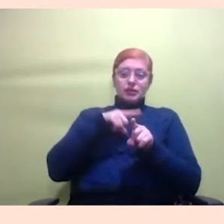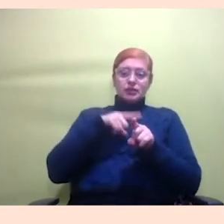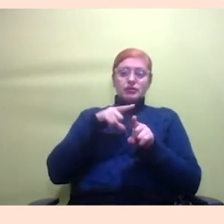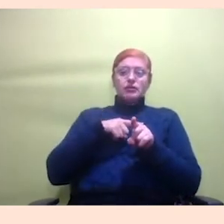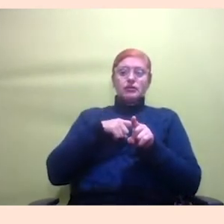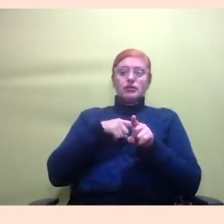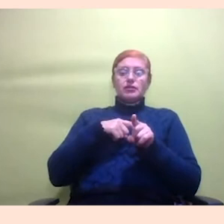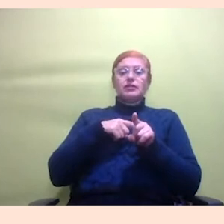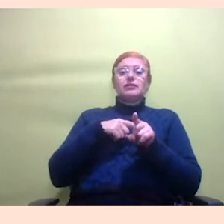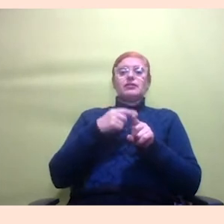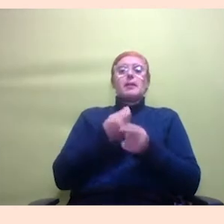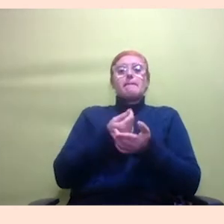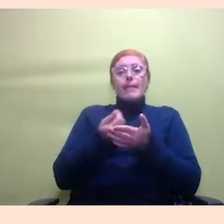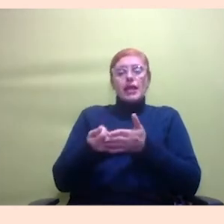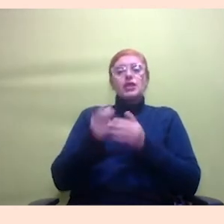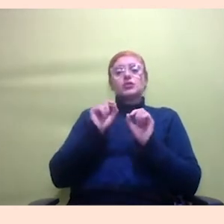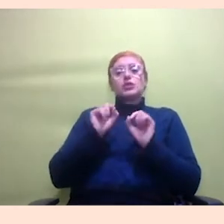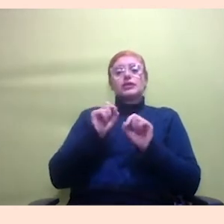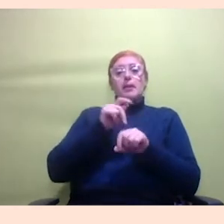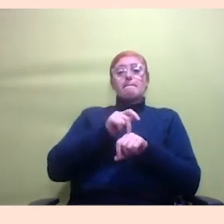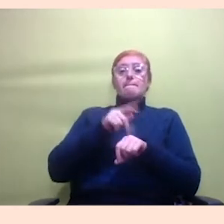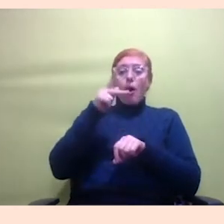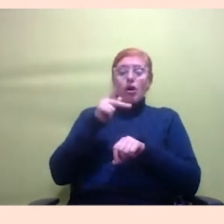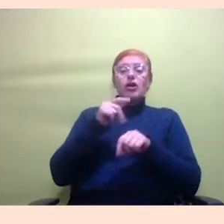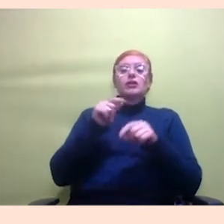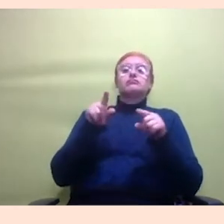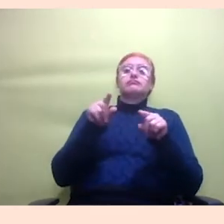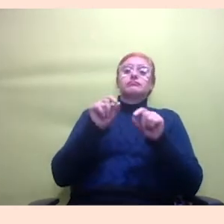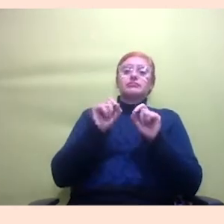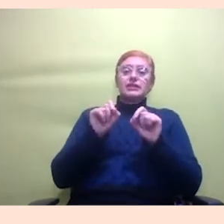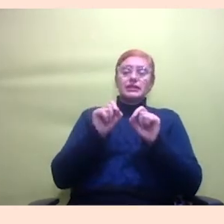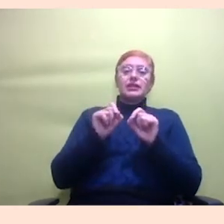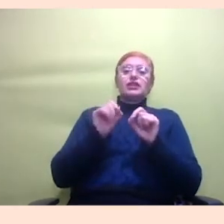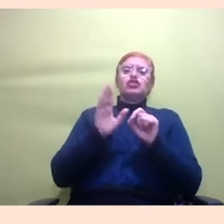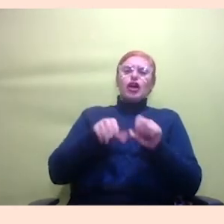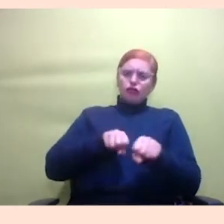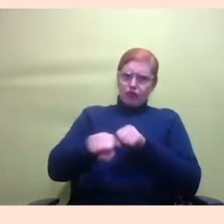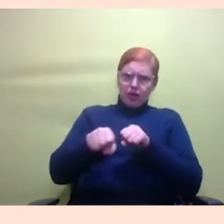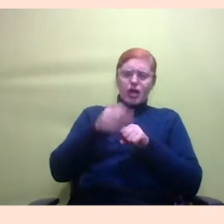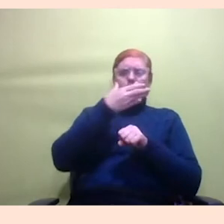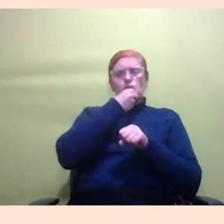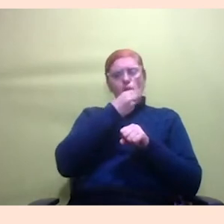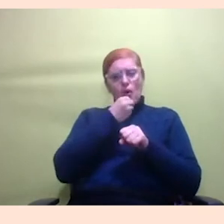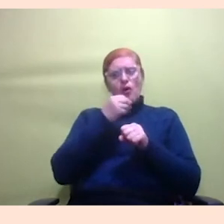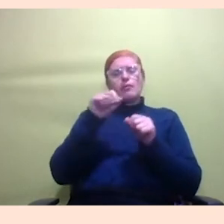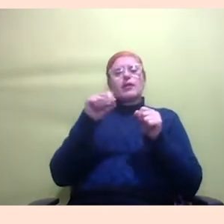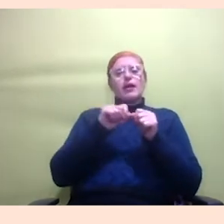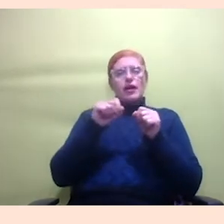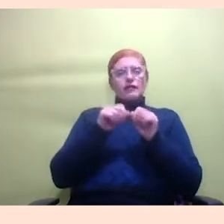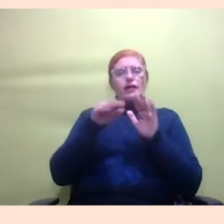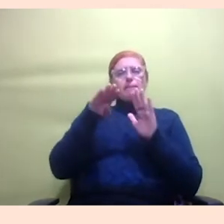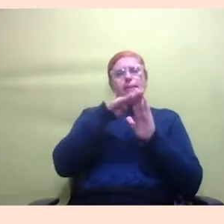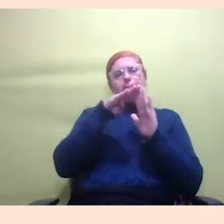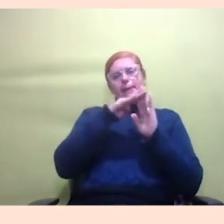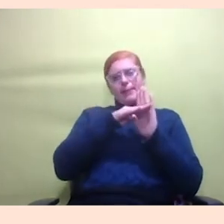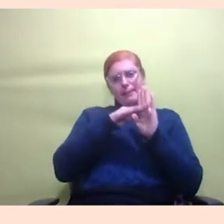pós-graduação pra pessoas brancas pra homens e a gente vai fazendo a tabela de preços de acordo com o que a pessoa traz